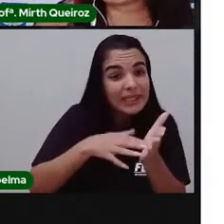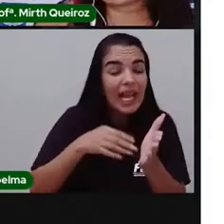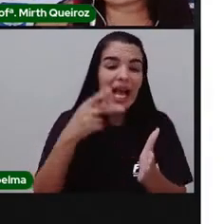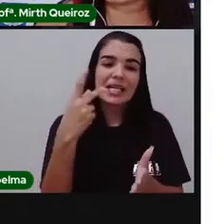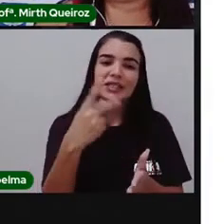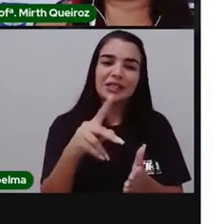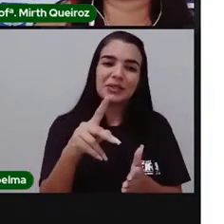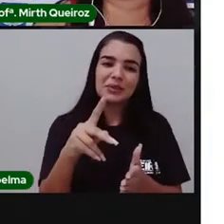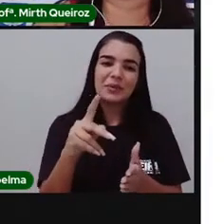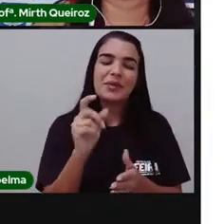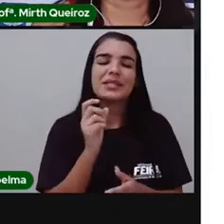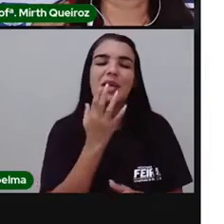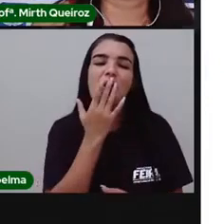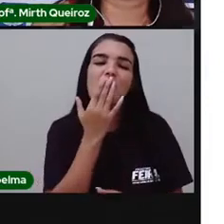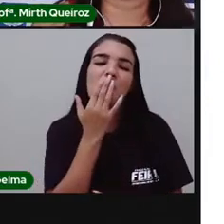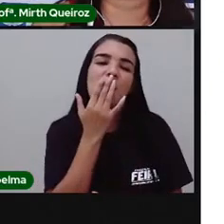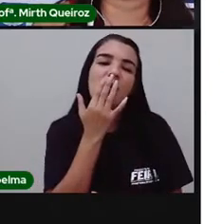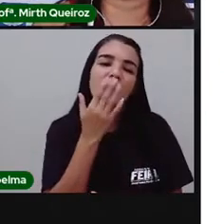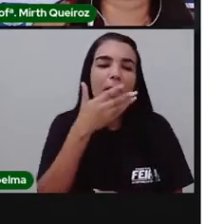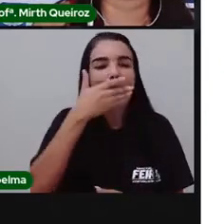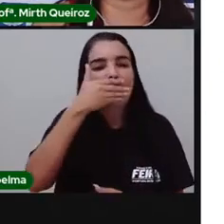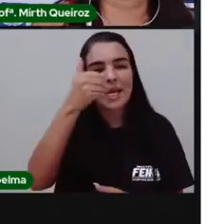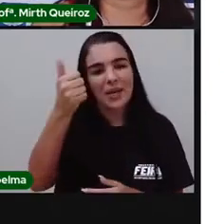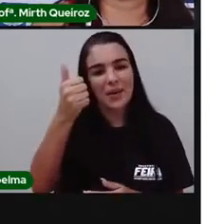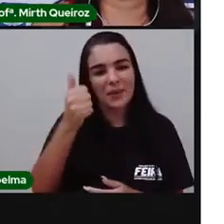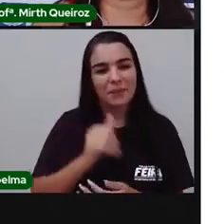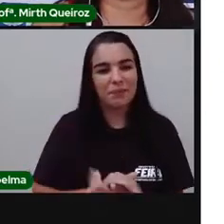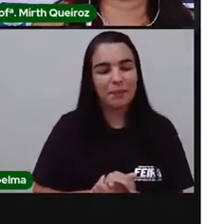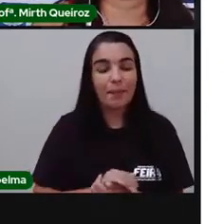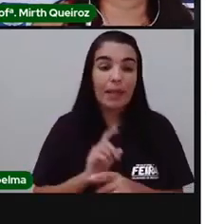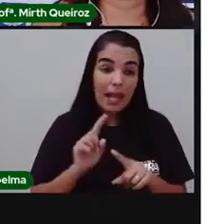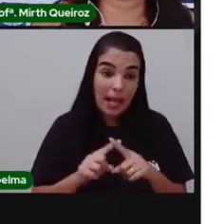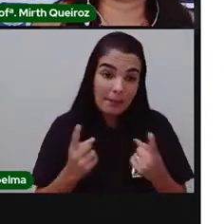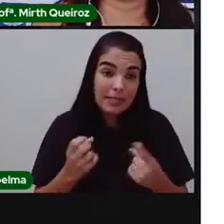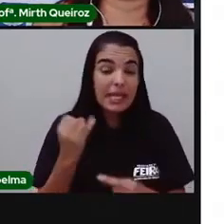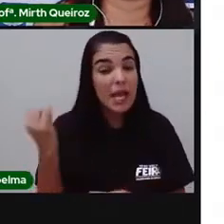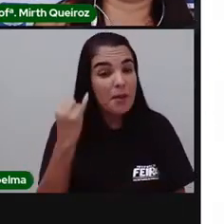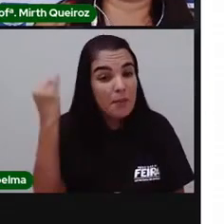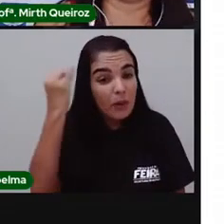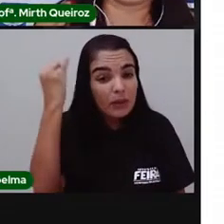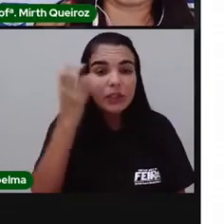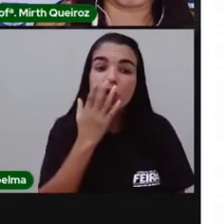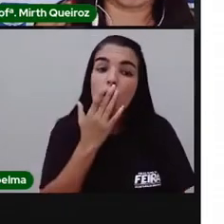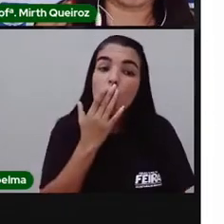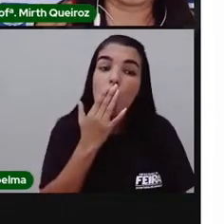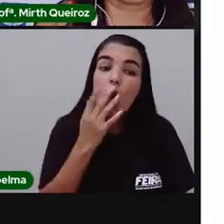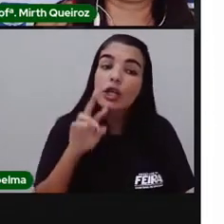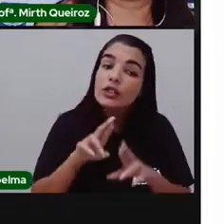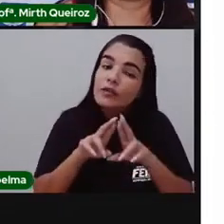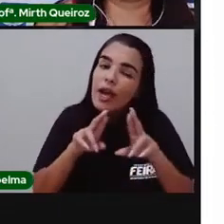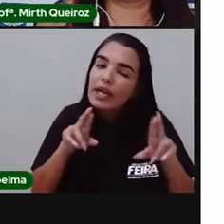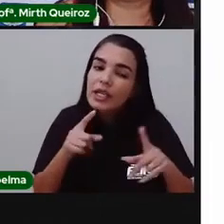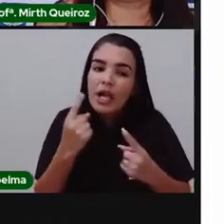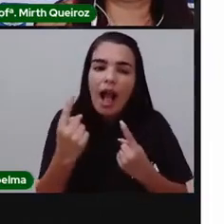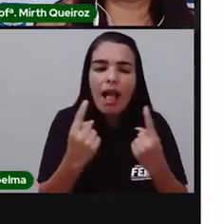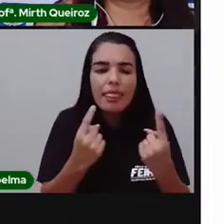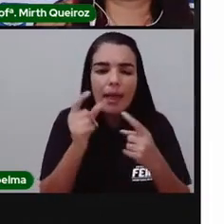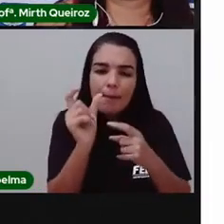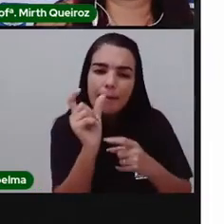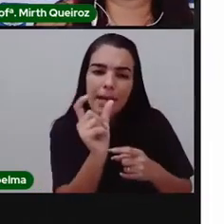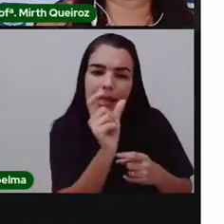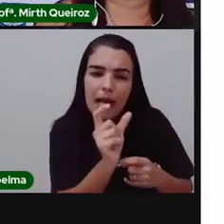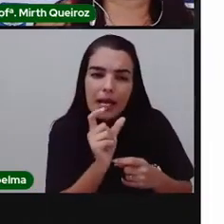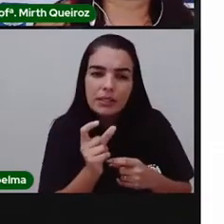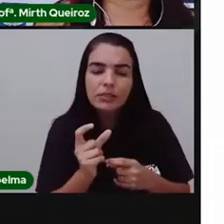precisa ser exatamente essas cores. Mas é interessante que sejam de cores diferentes, cada peça. Para dar mais vida